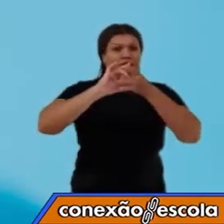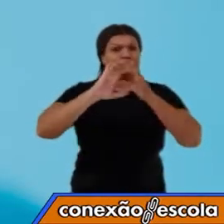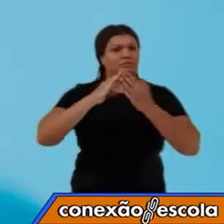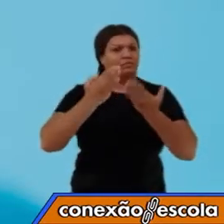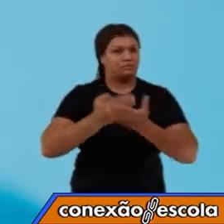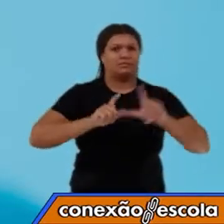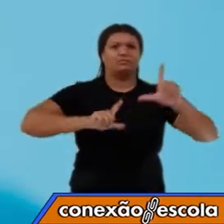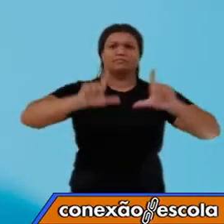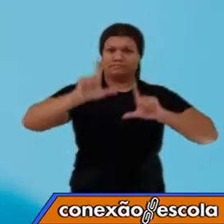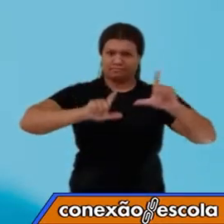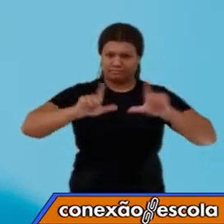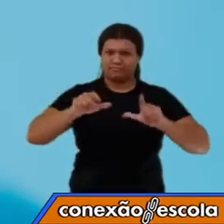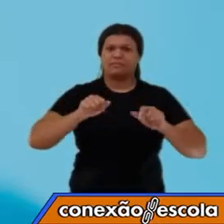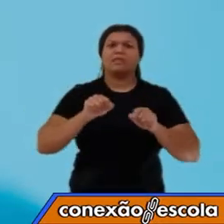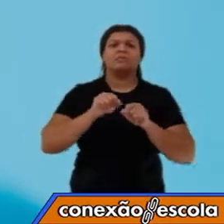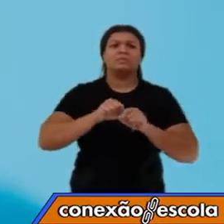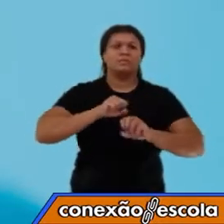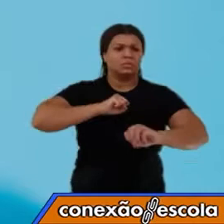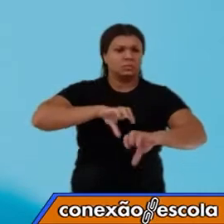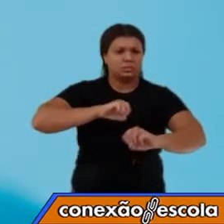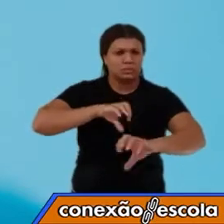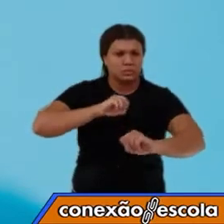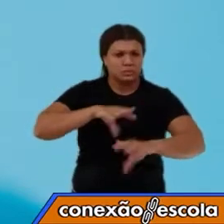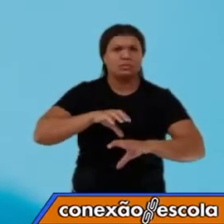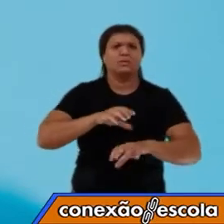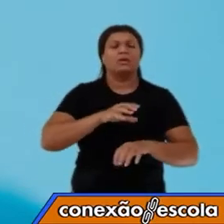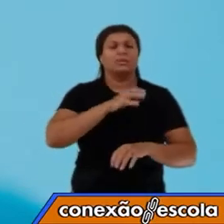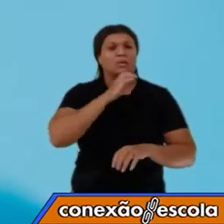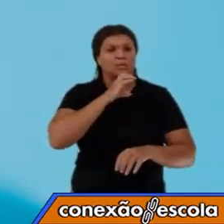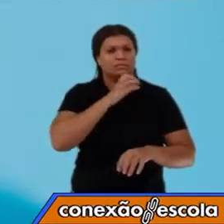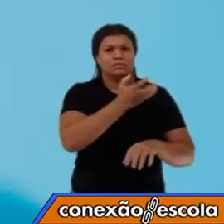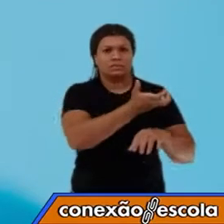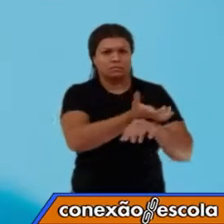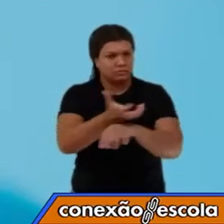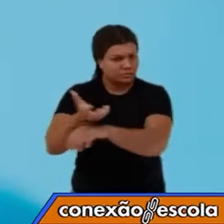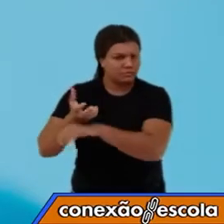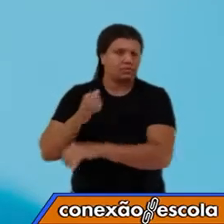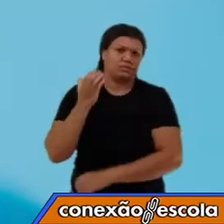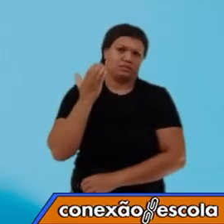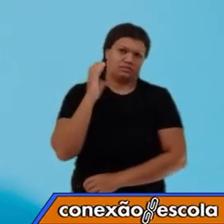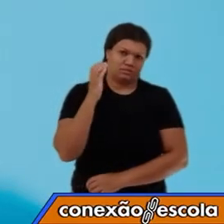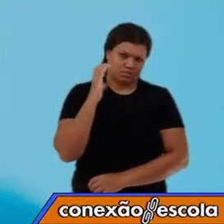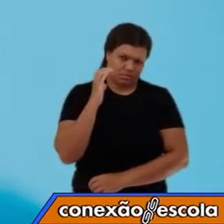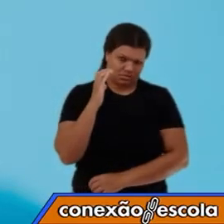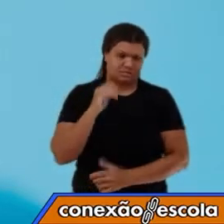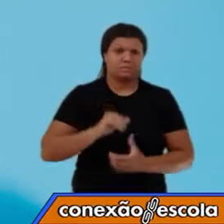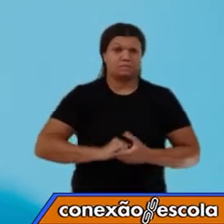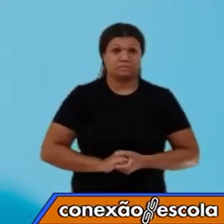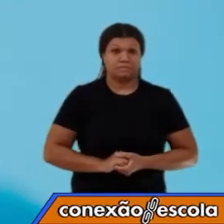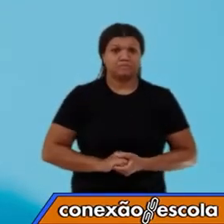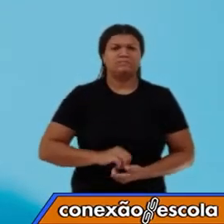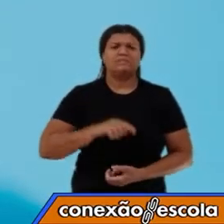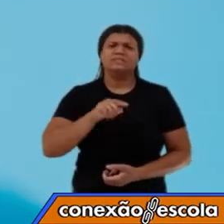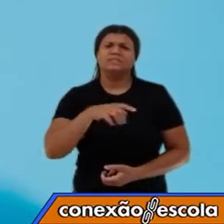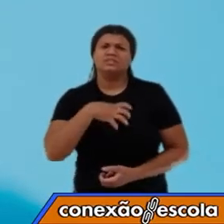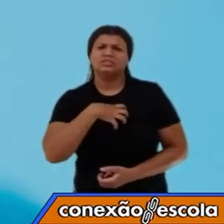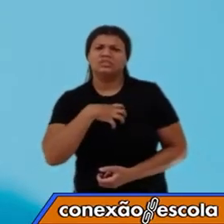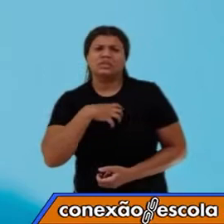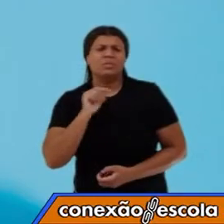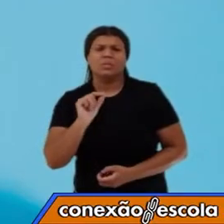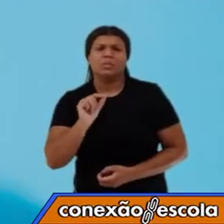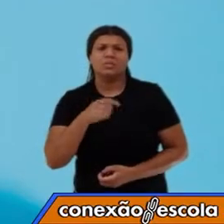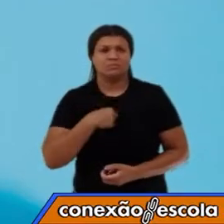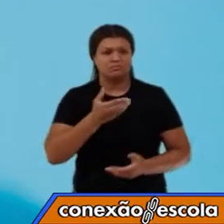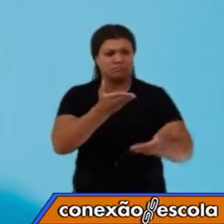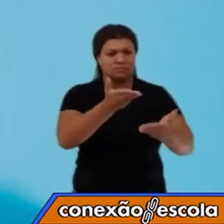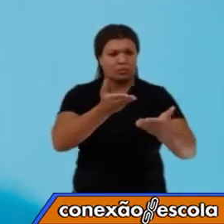TV, mediando os conhecimentos do componente curricular Ciências da Natureza. Nesse sentido, eu lhes faço